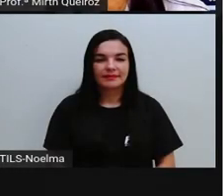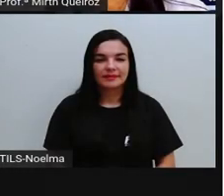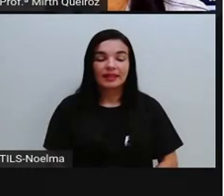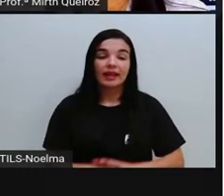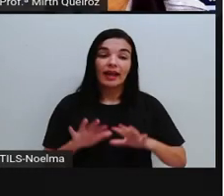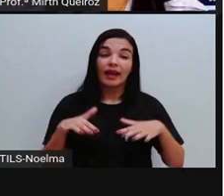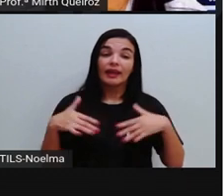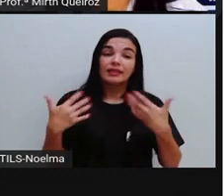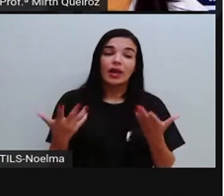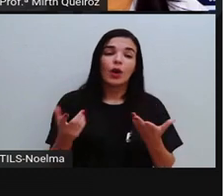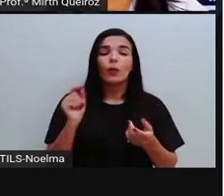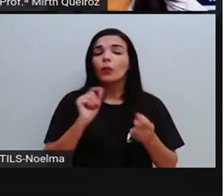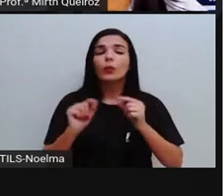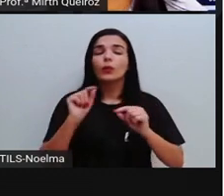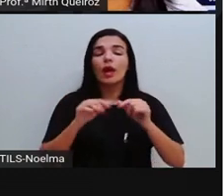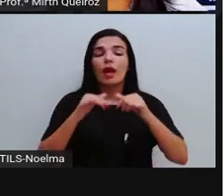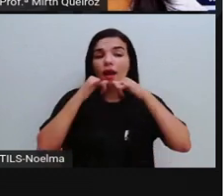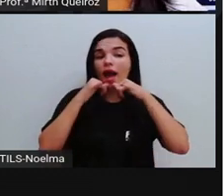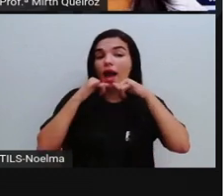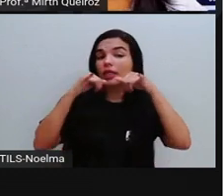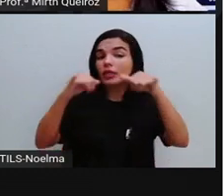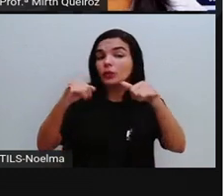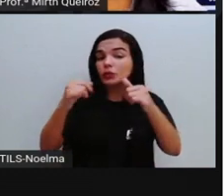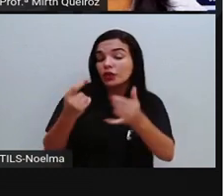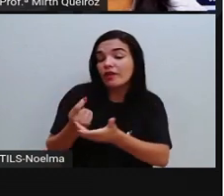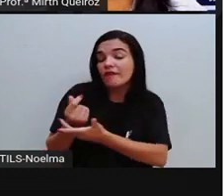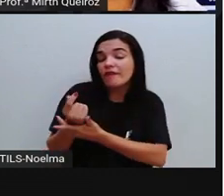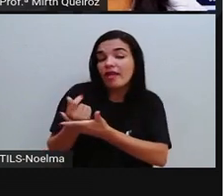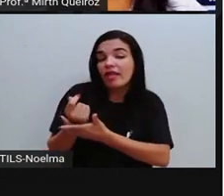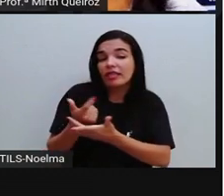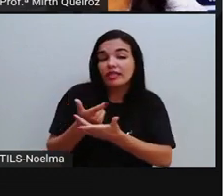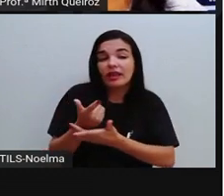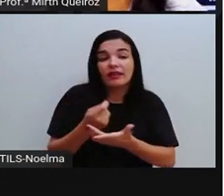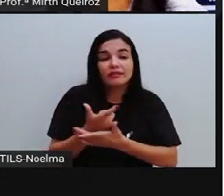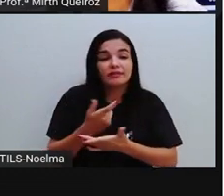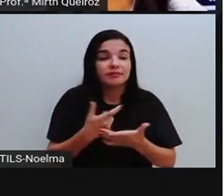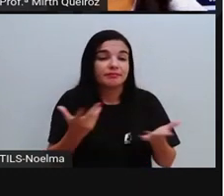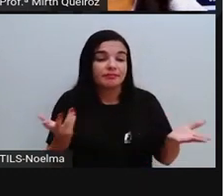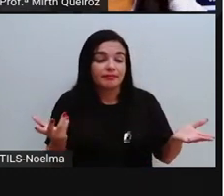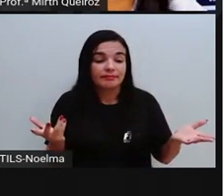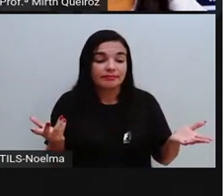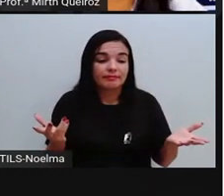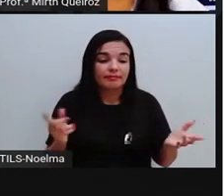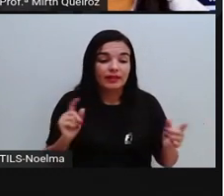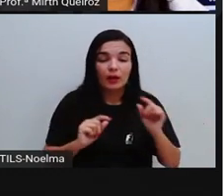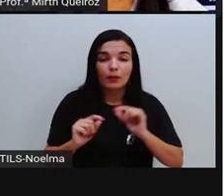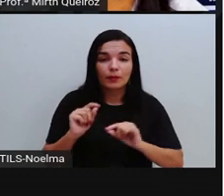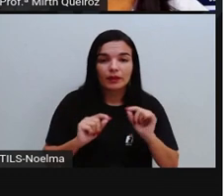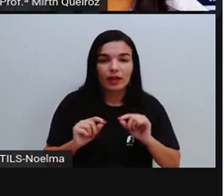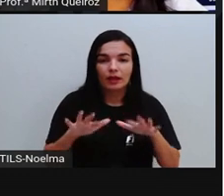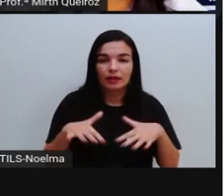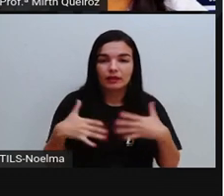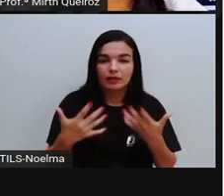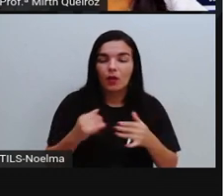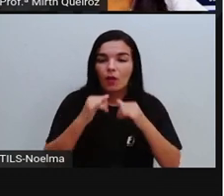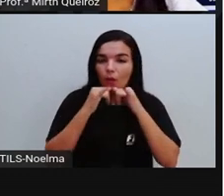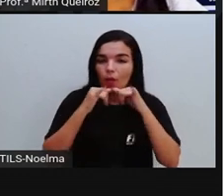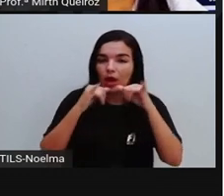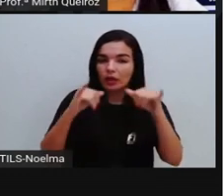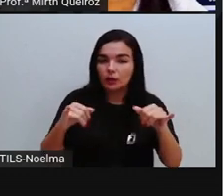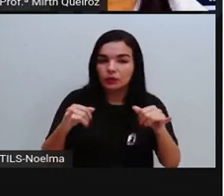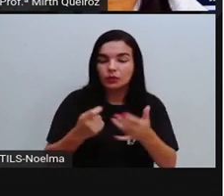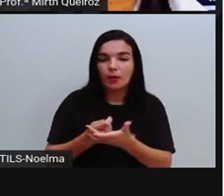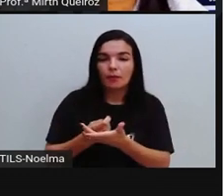Então, o que seria um anúncio publicitário? O que é um anúncio publicitário? O anúncio publicitário ou